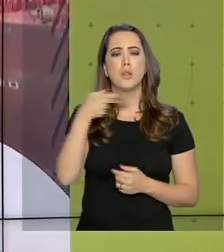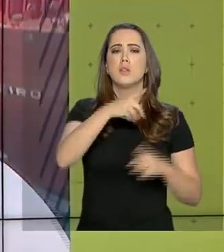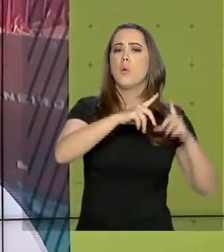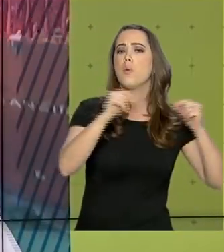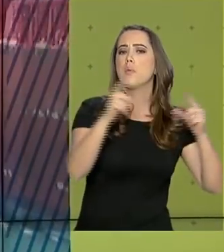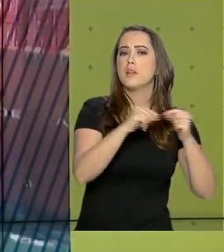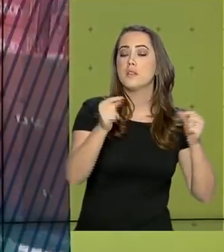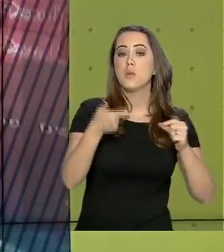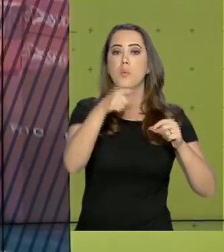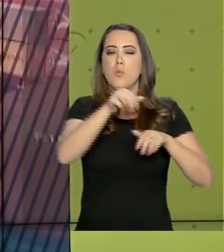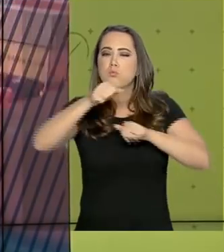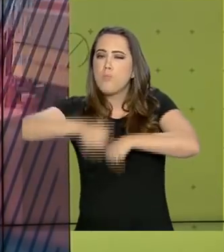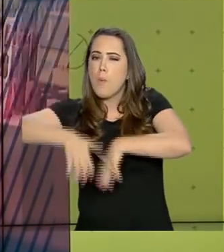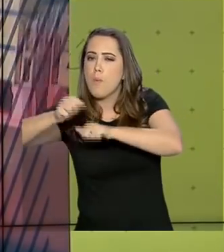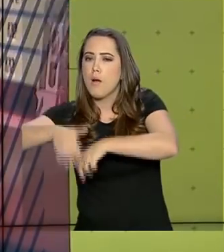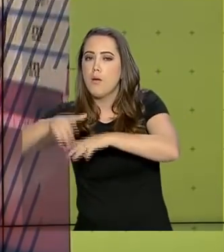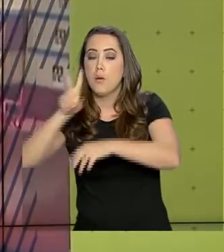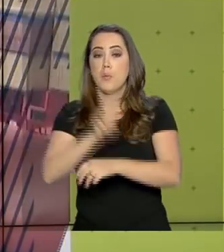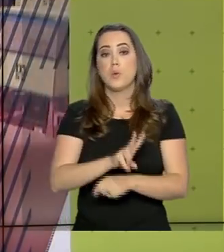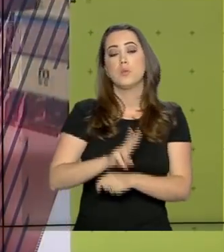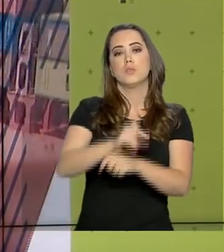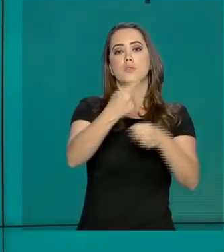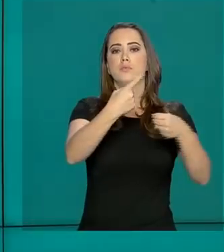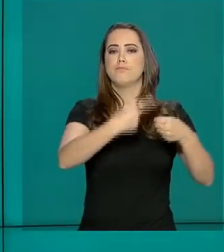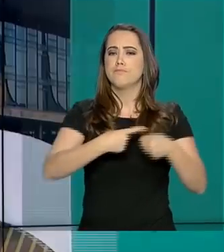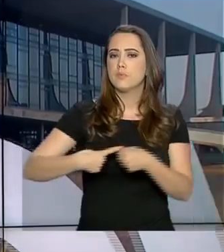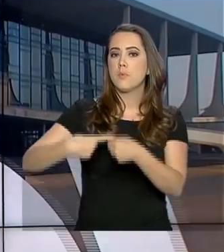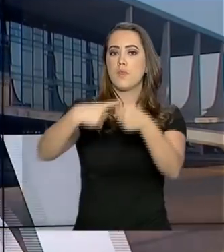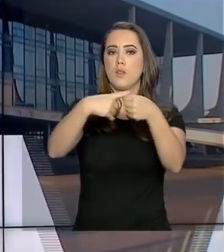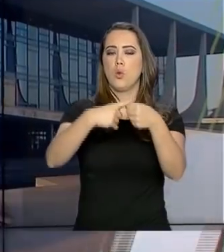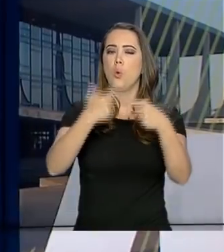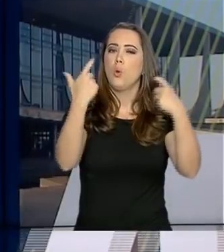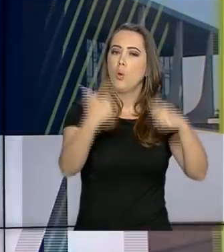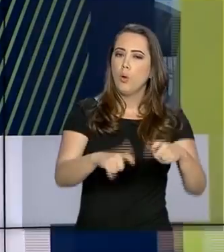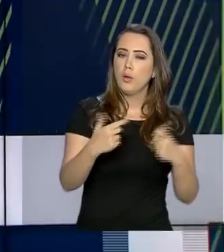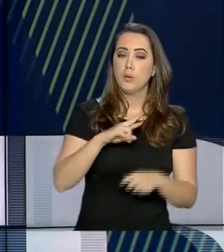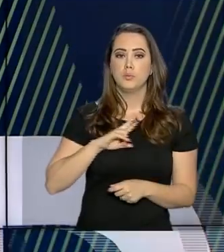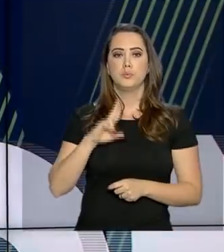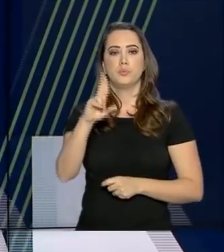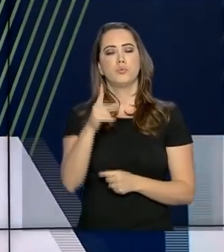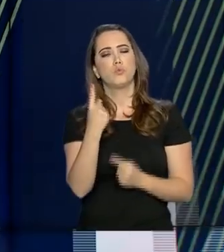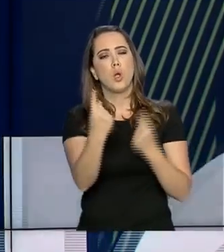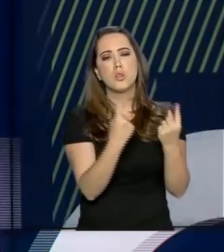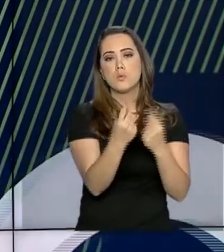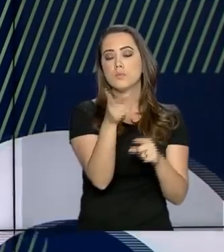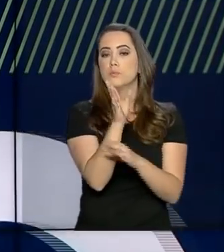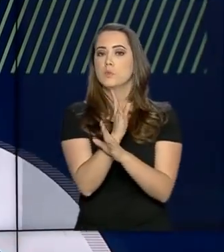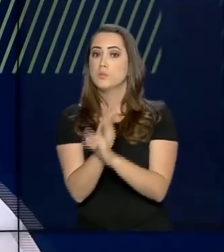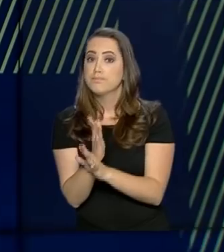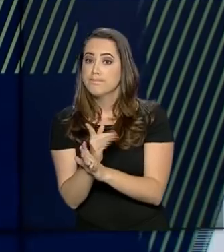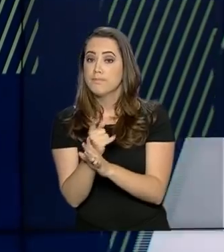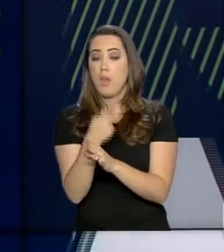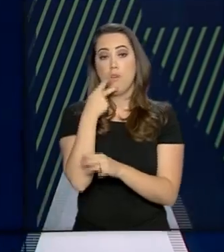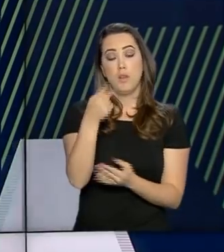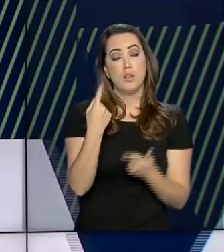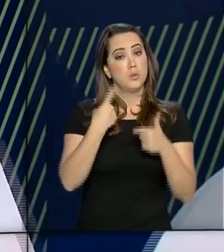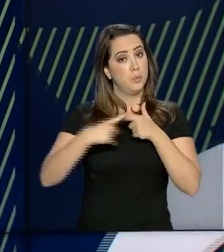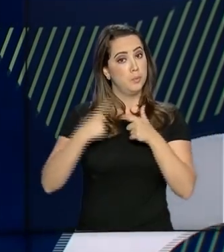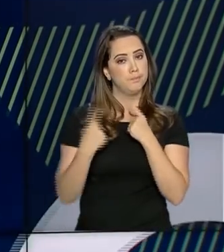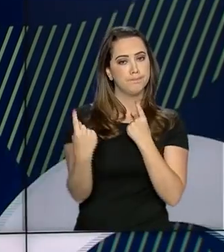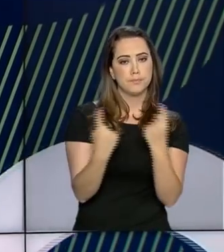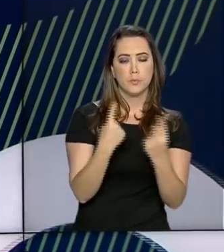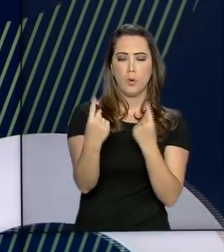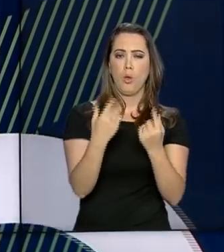uma edição da Marcha em Defesa dos Municípios. Um espaço para representantes municipais falarem sobre as demandas das cidades